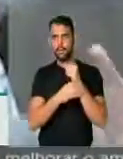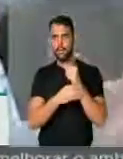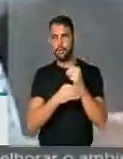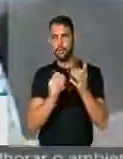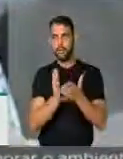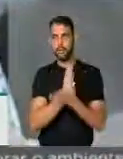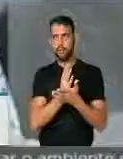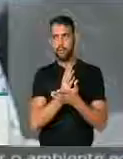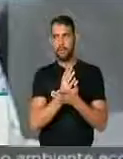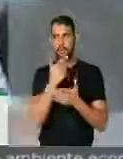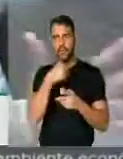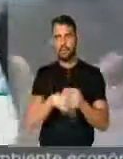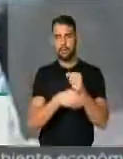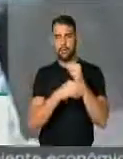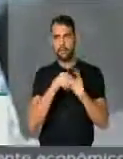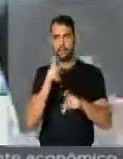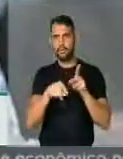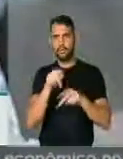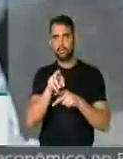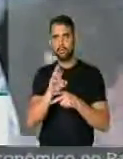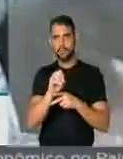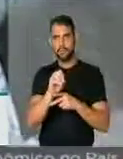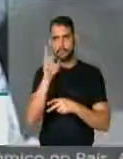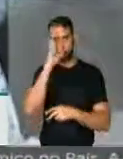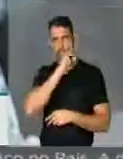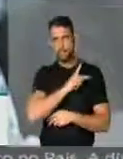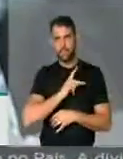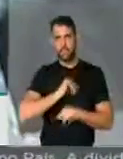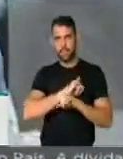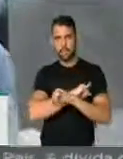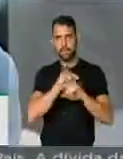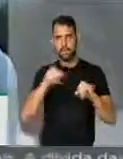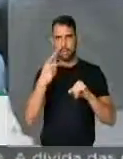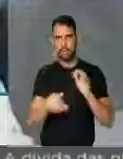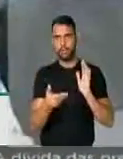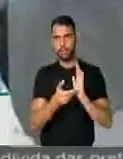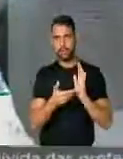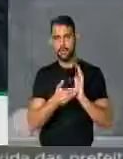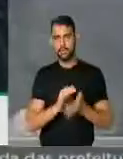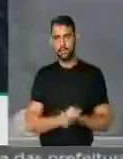e para a situação do povo nordestino, senhor presidente. Queria registrar aqui, nessa carta.